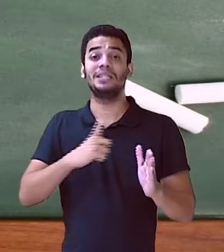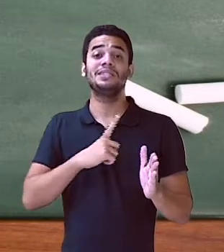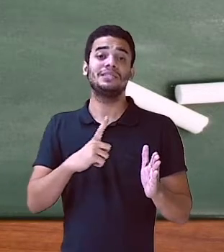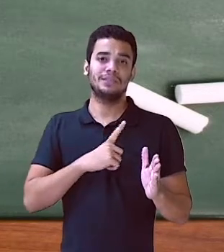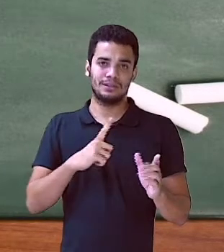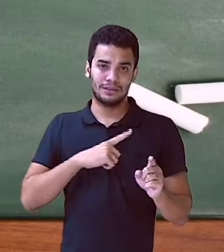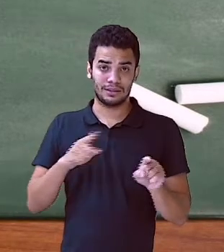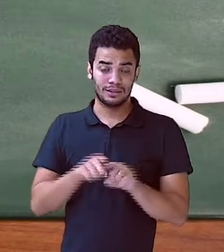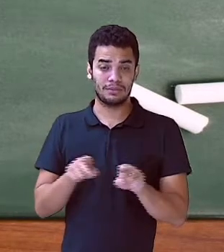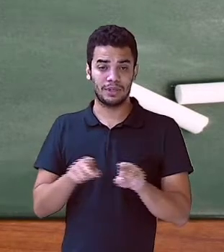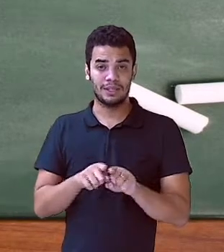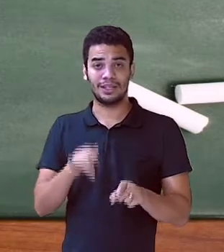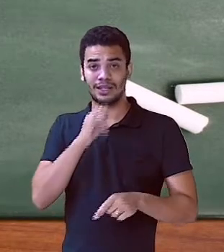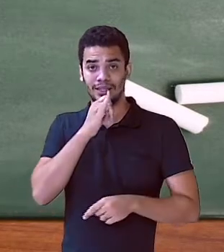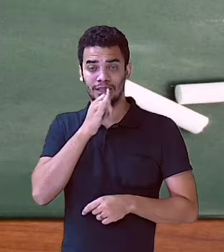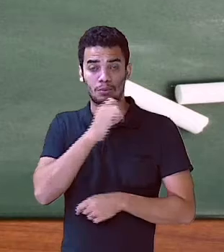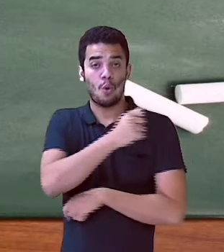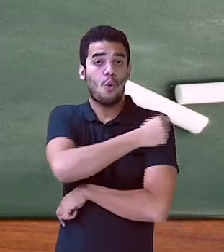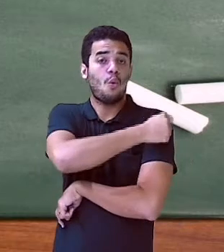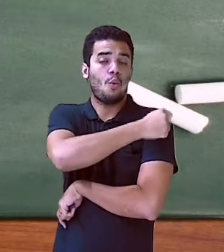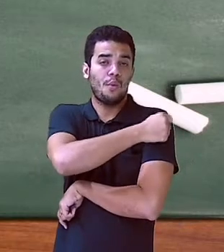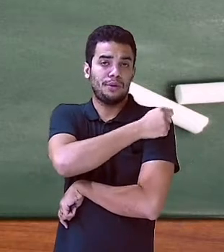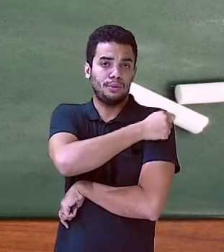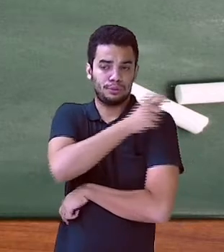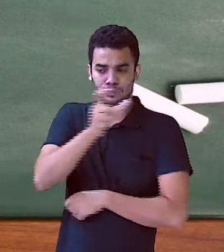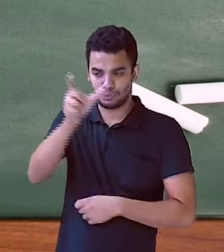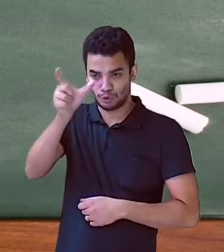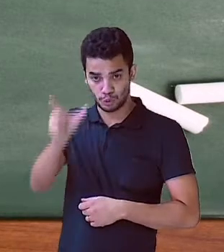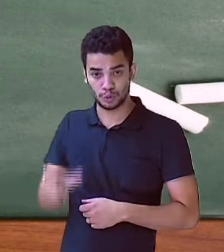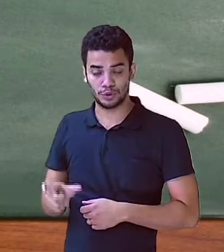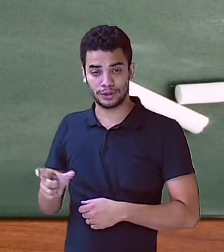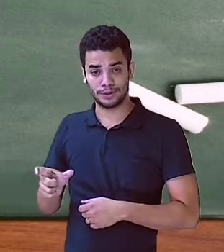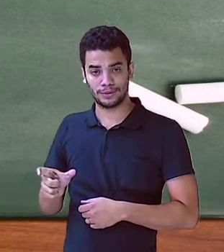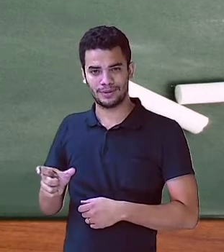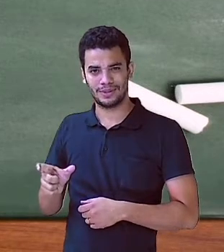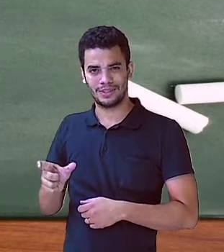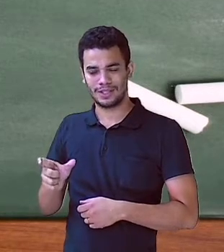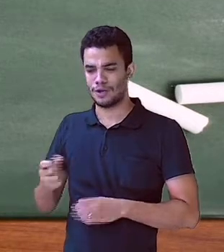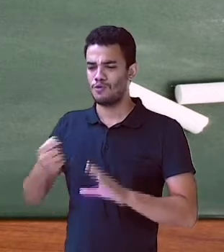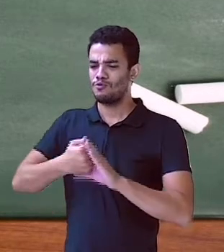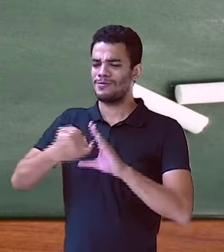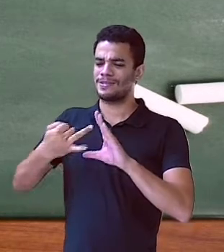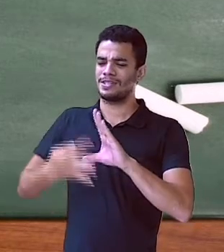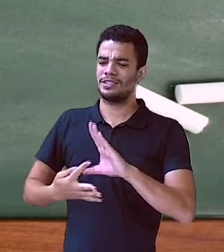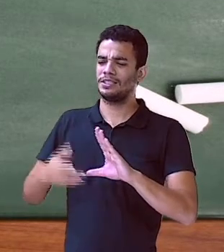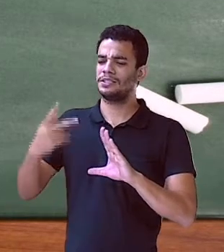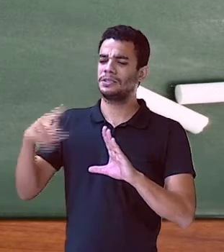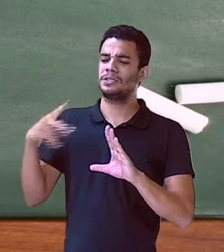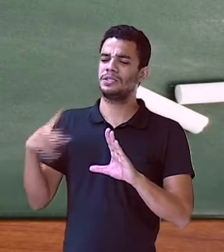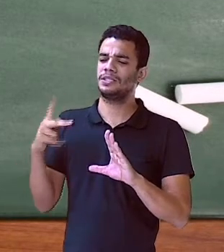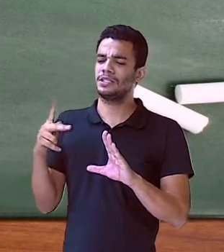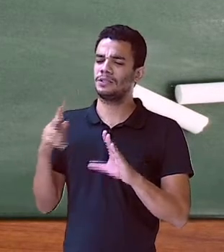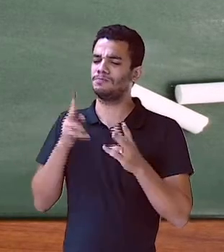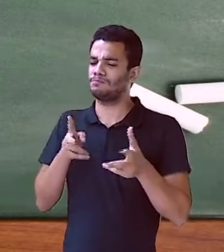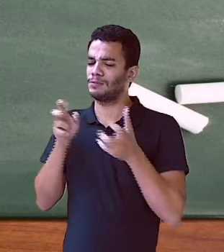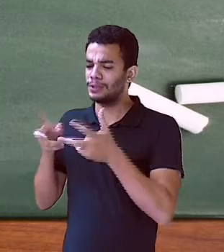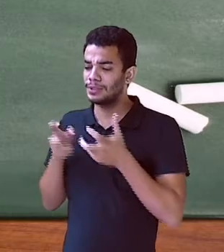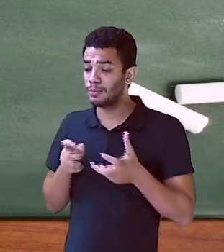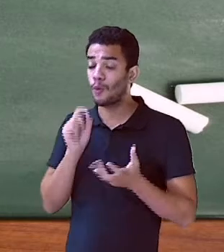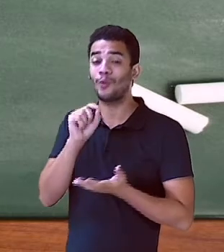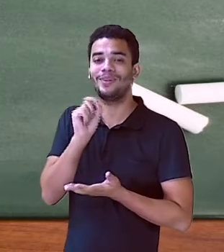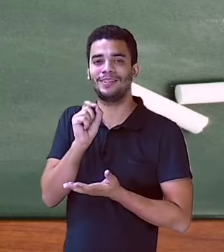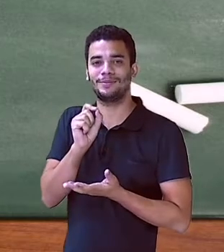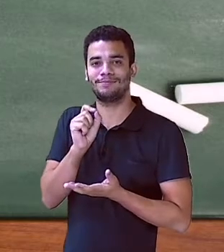quem? Ao aluno. Eu disse aí o adjetivo contente, ó. Portanto, aí eu tenho o predicativo do